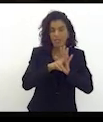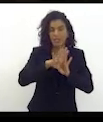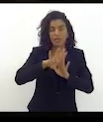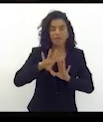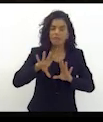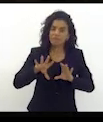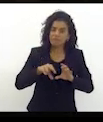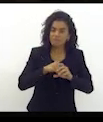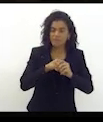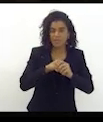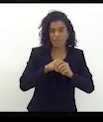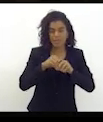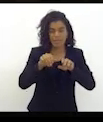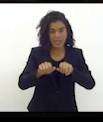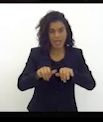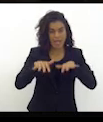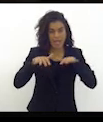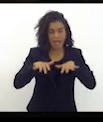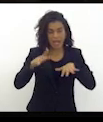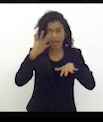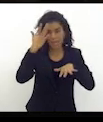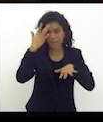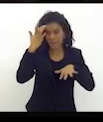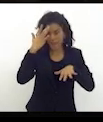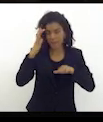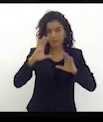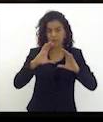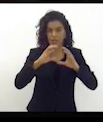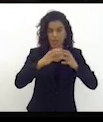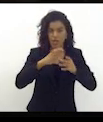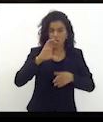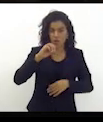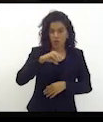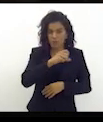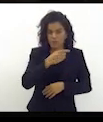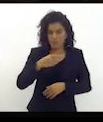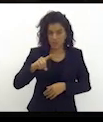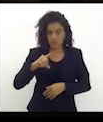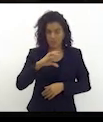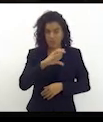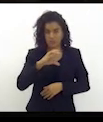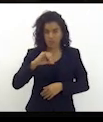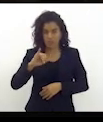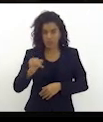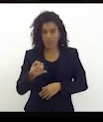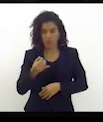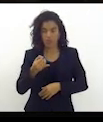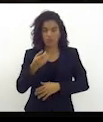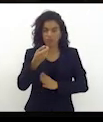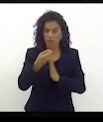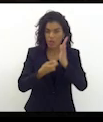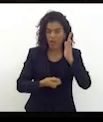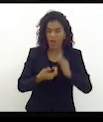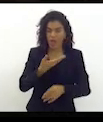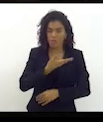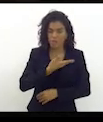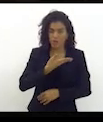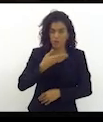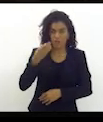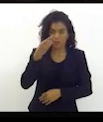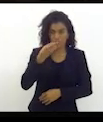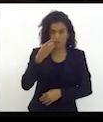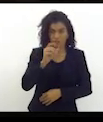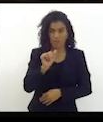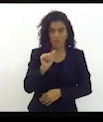na sessão de amanhã da Comissão de Constituição e Justiça, de autoria do meu amigo e irmão deputado